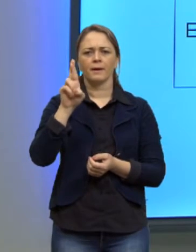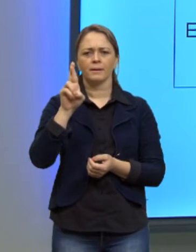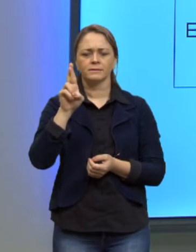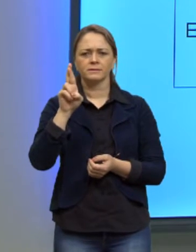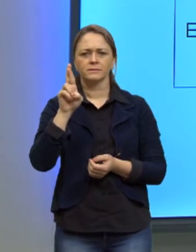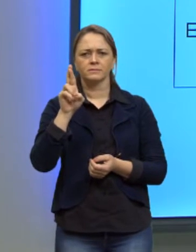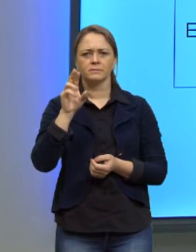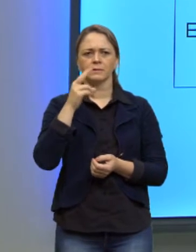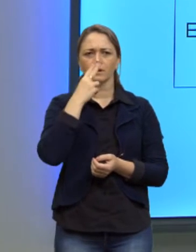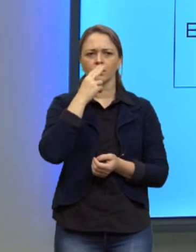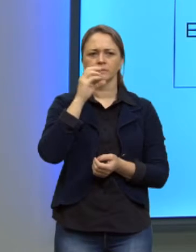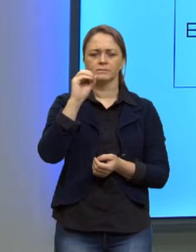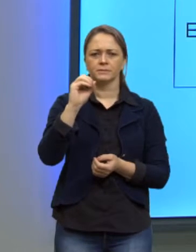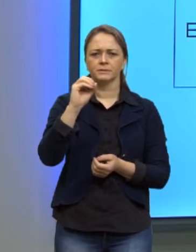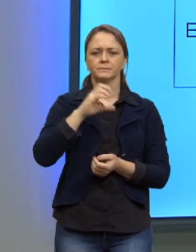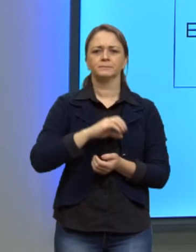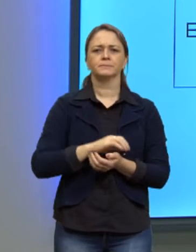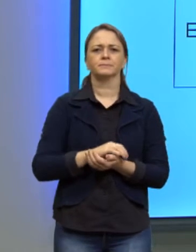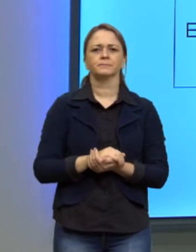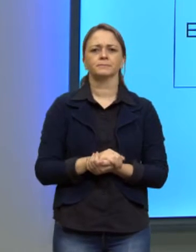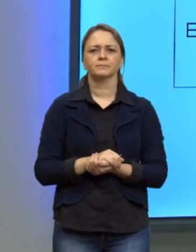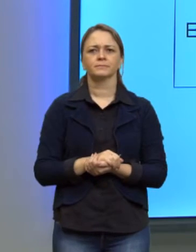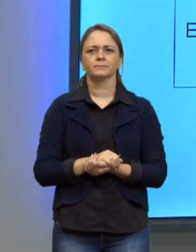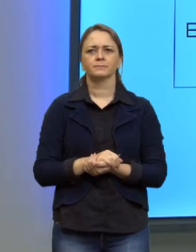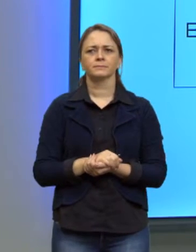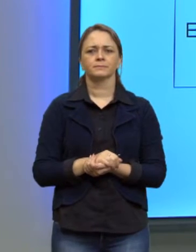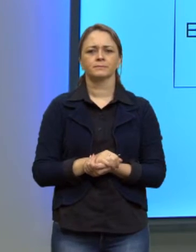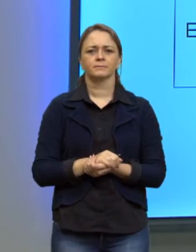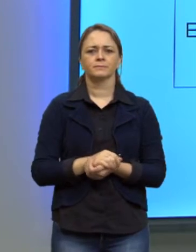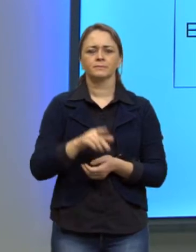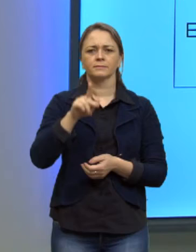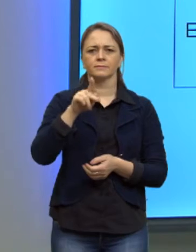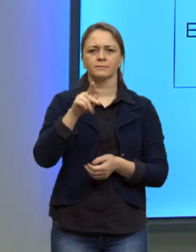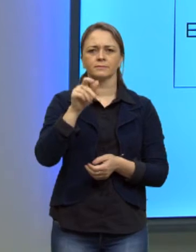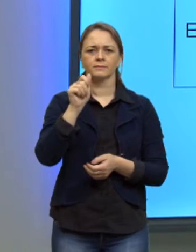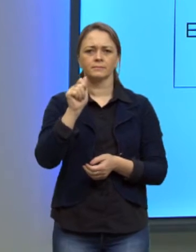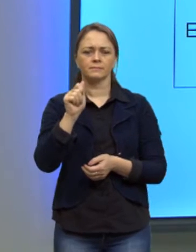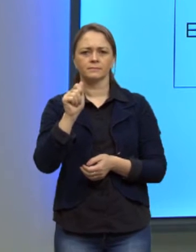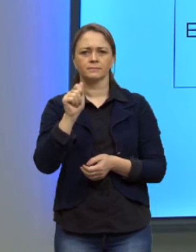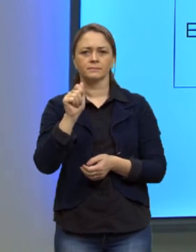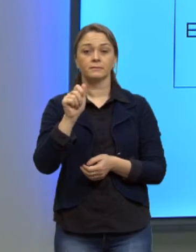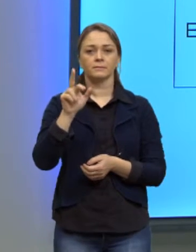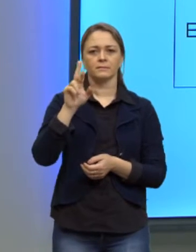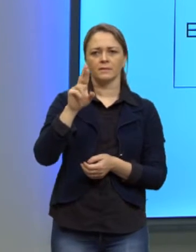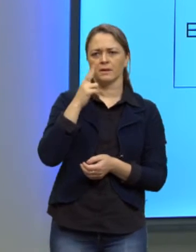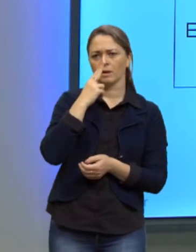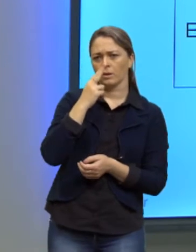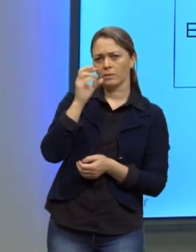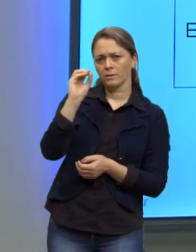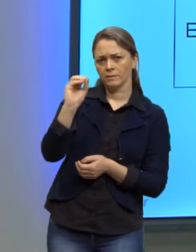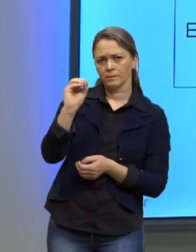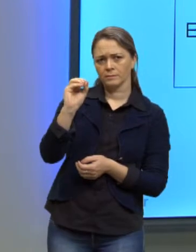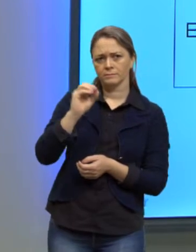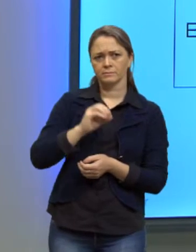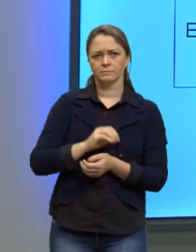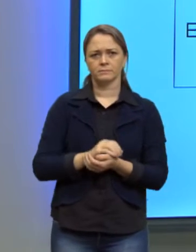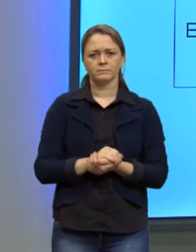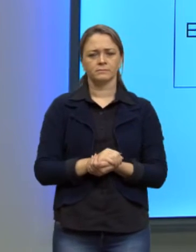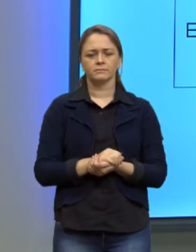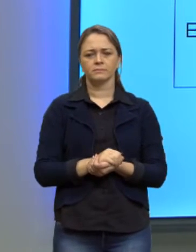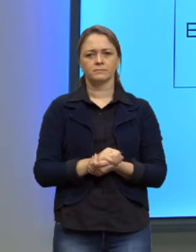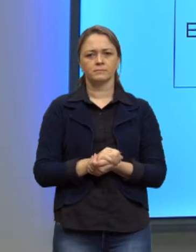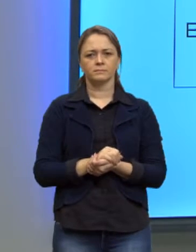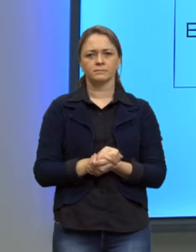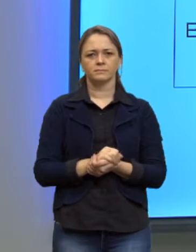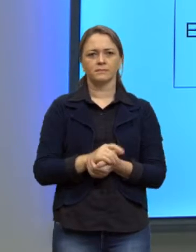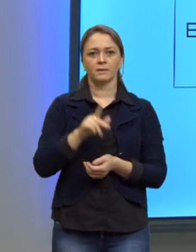parênteses que não foi aberto, Então, aqui nós temos uma PA de razão zero e é uma PA que a gente chama de PA